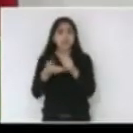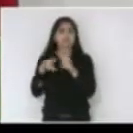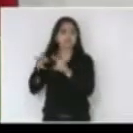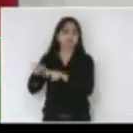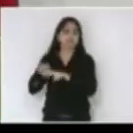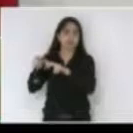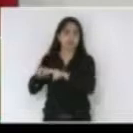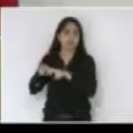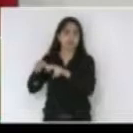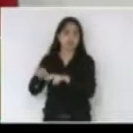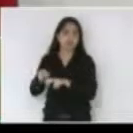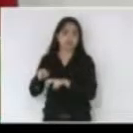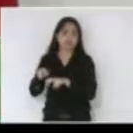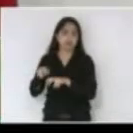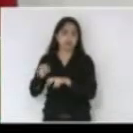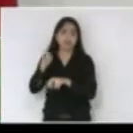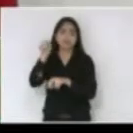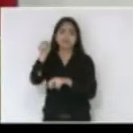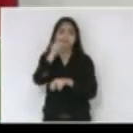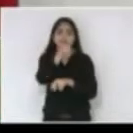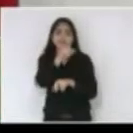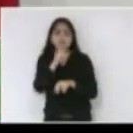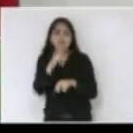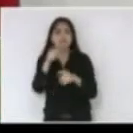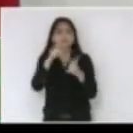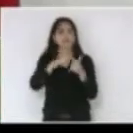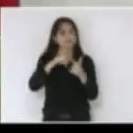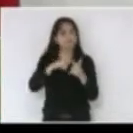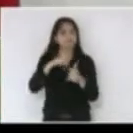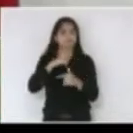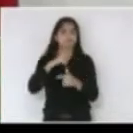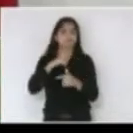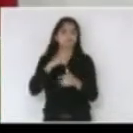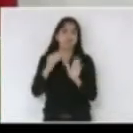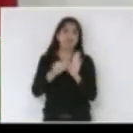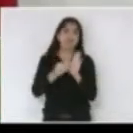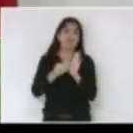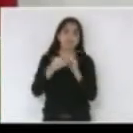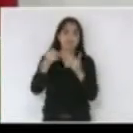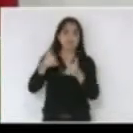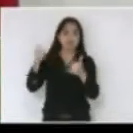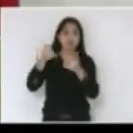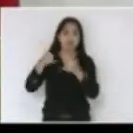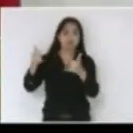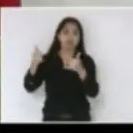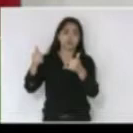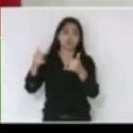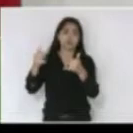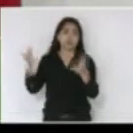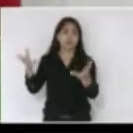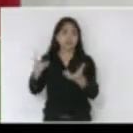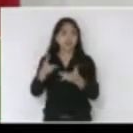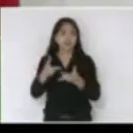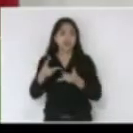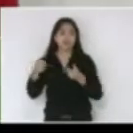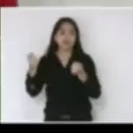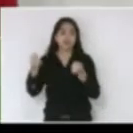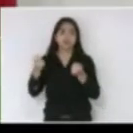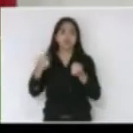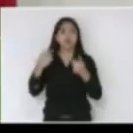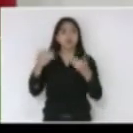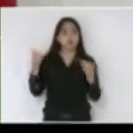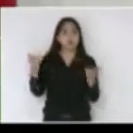e lá na ponta as coisas não funcionam com o sistema elétrico por isso nós precisamos realmente